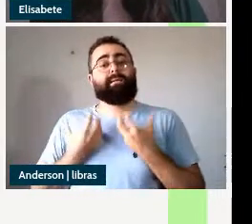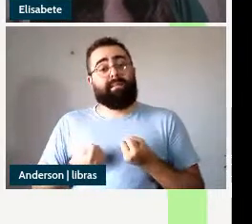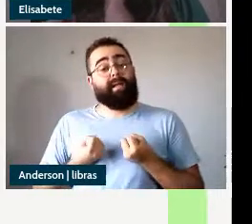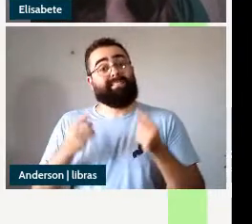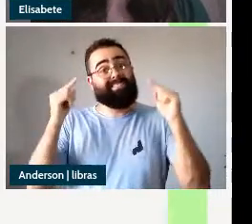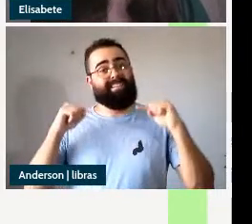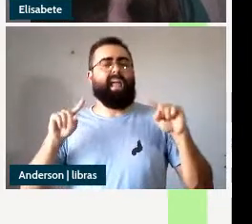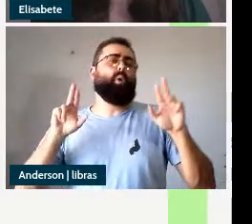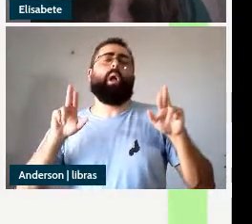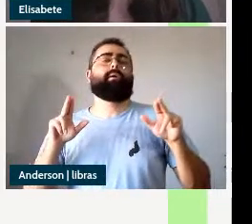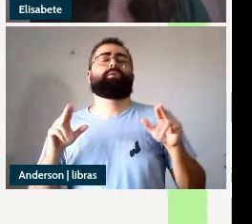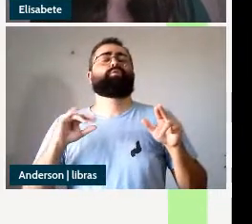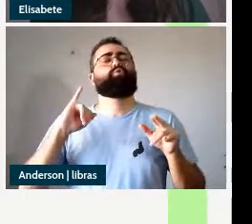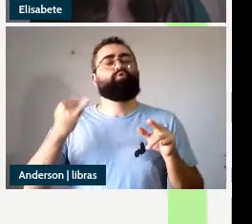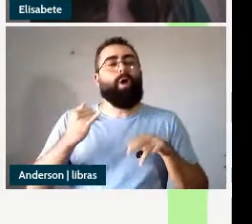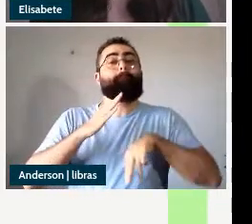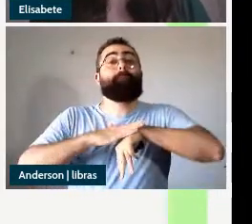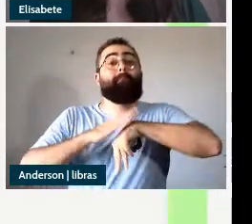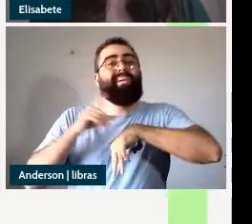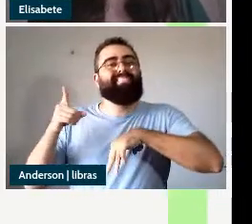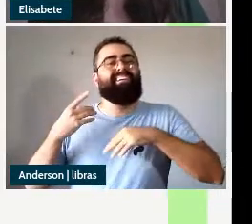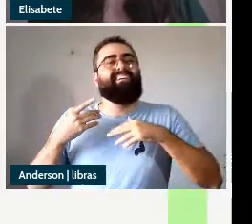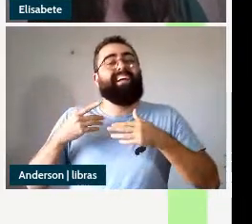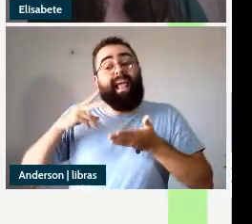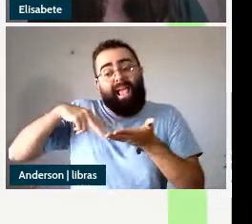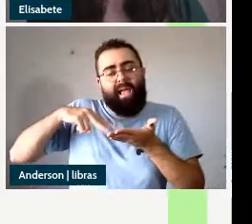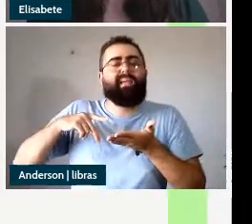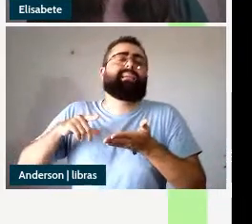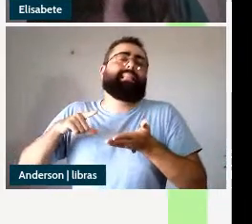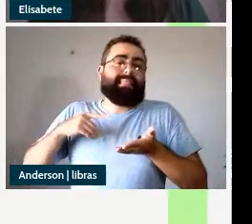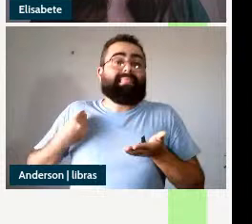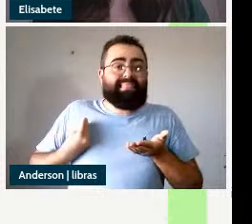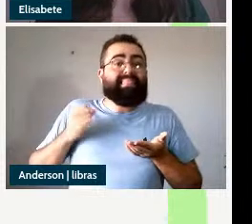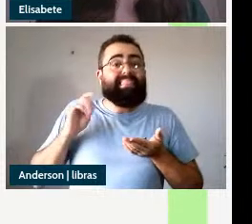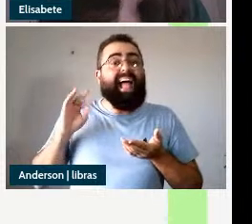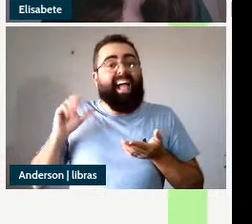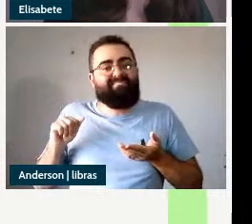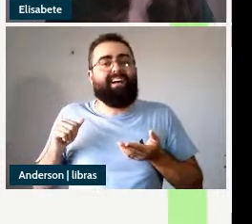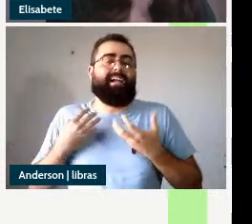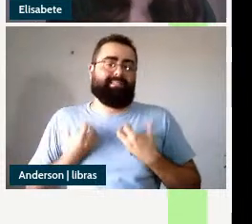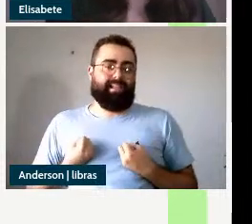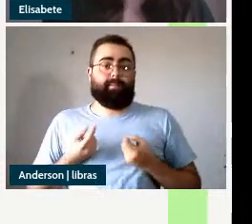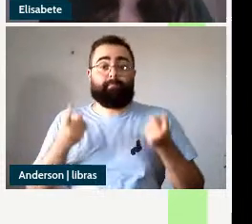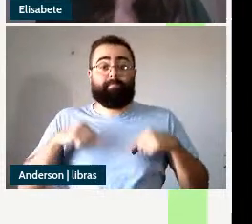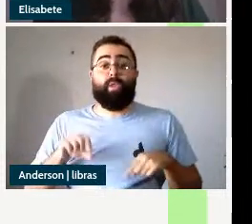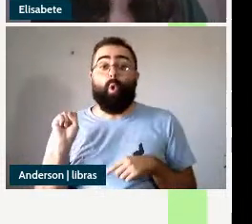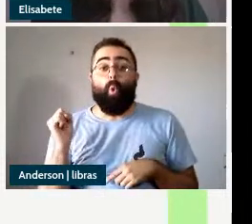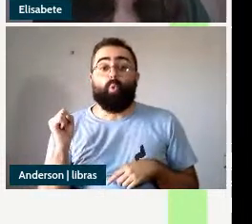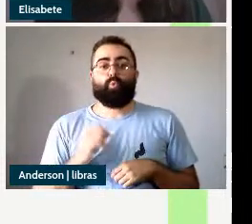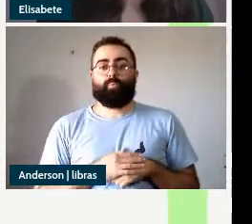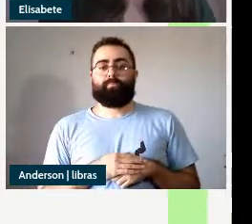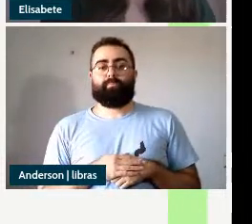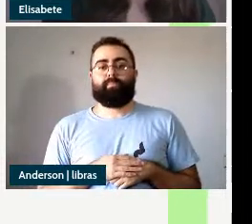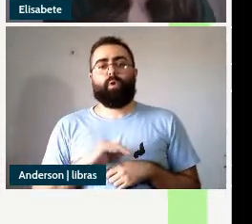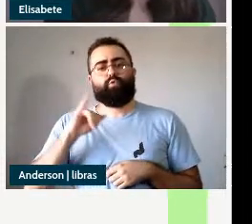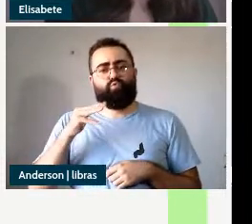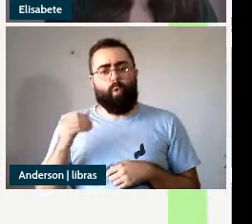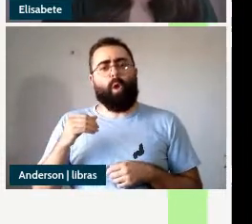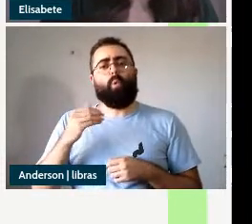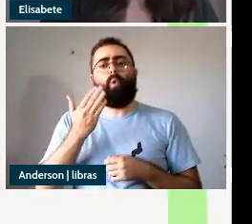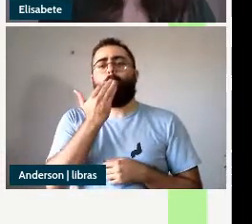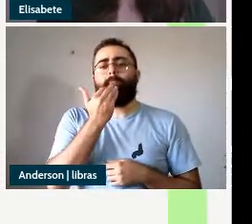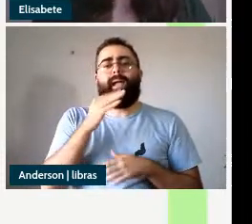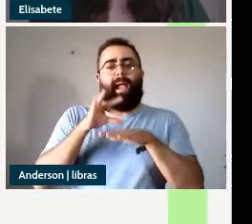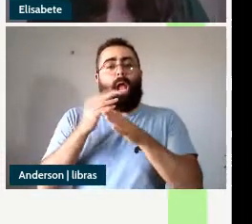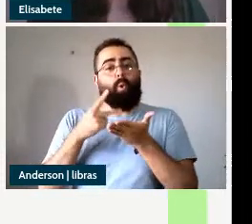e para a sentença em 8 o João comeu a carne crua a paráfrase adequada seria a carne estava crua quando o